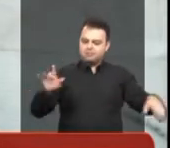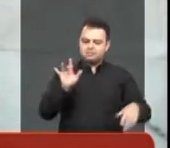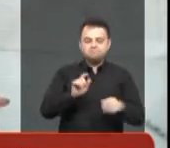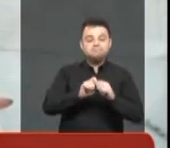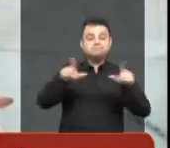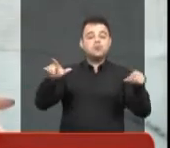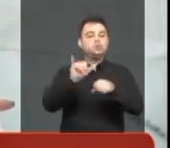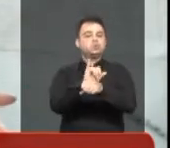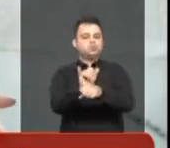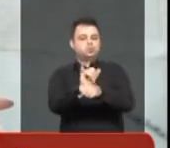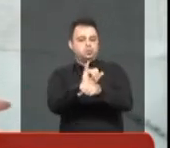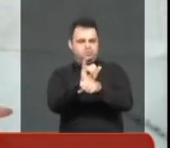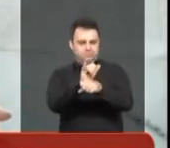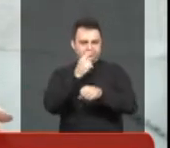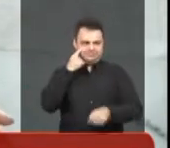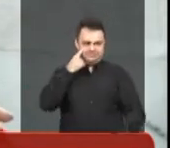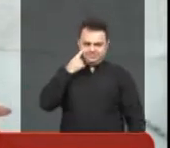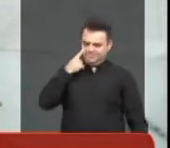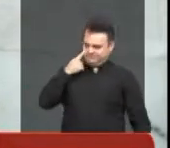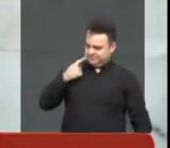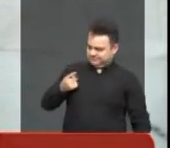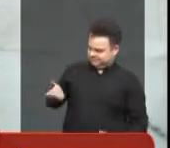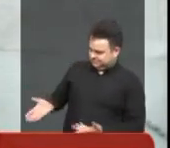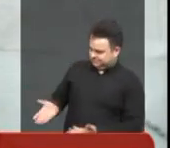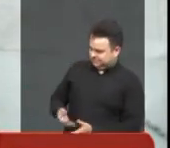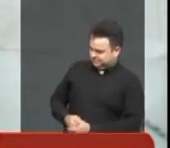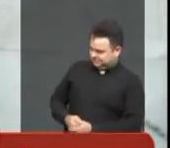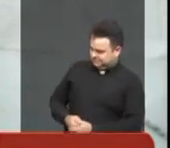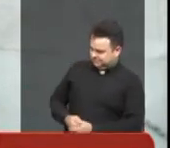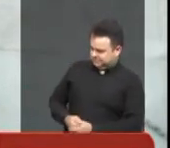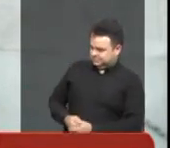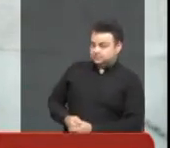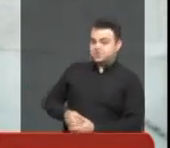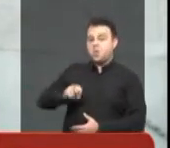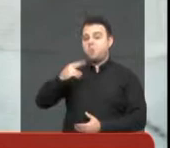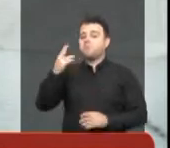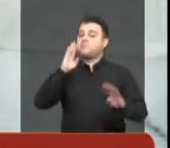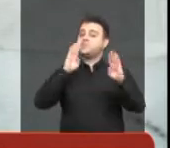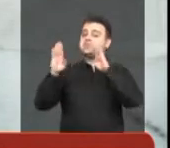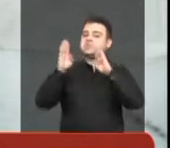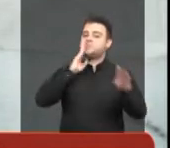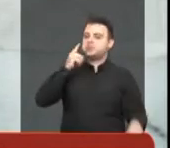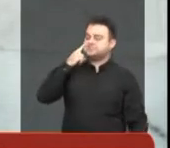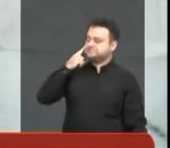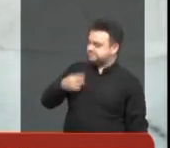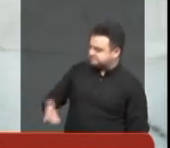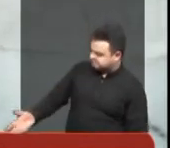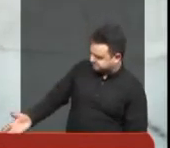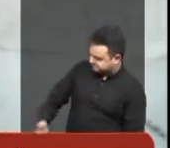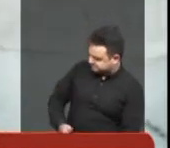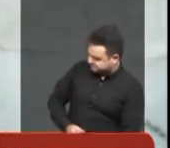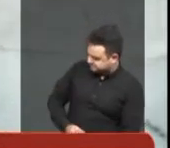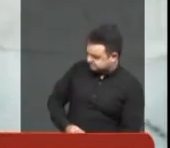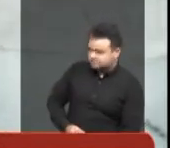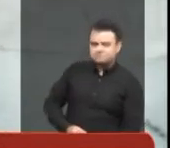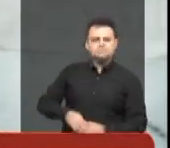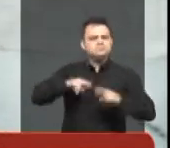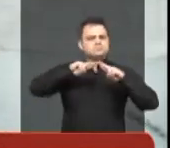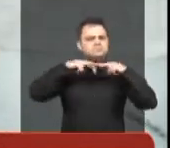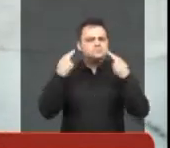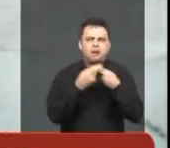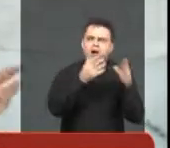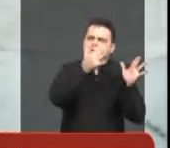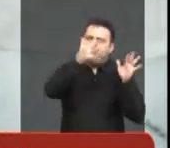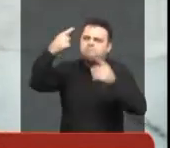sociais. É só acessar youtube.com.br tvcâmara-riopreto ou então facebook.com.br camara